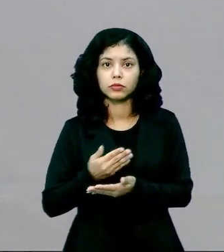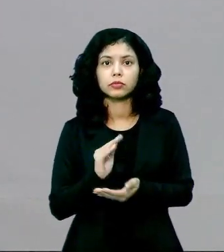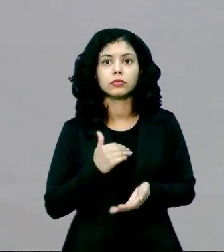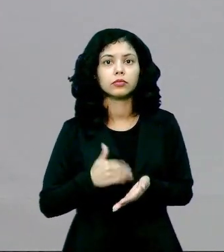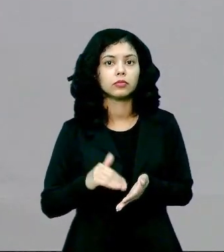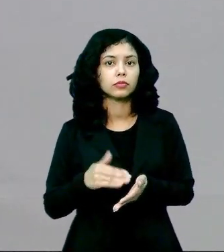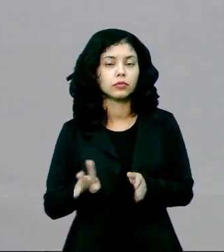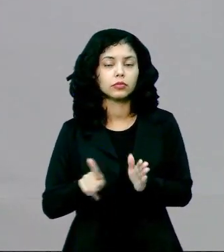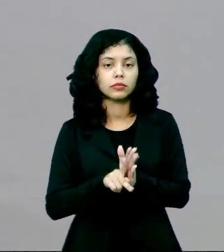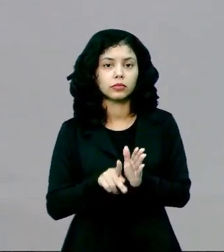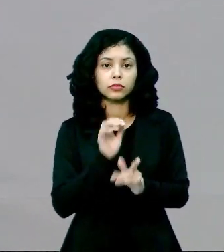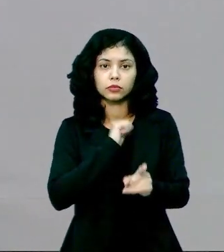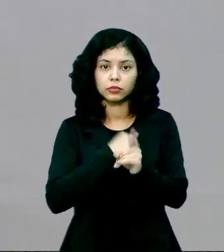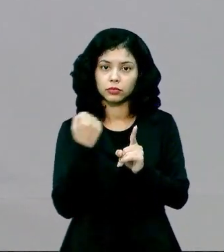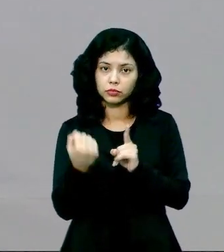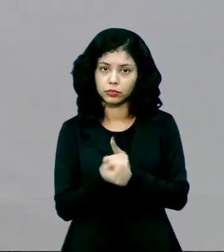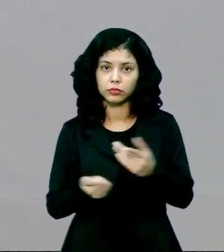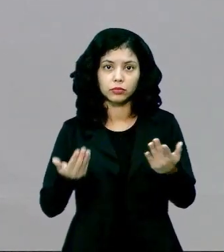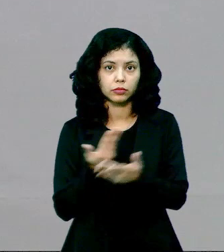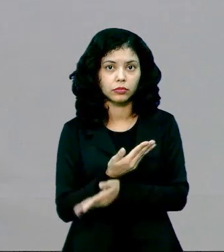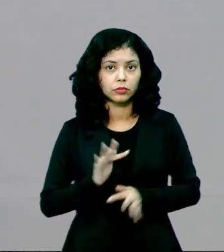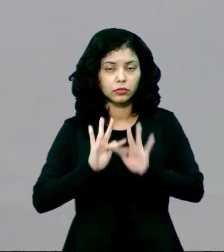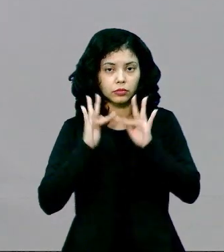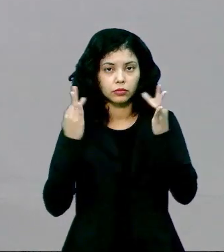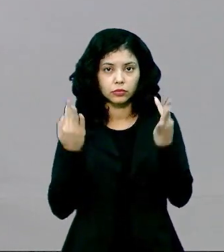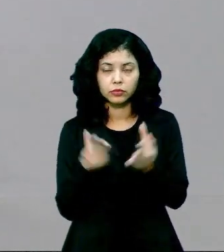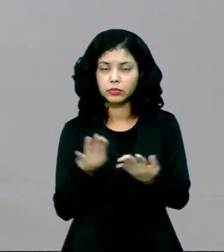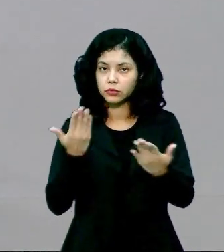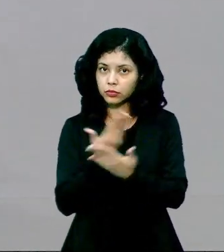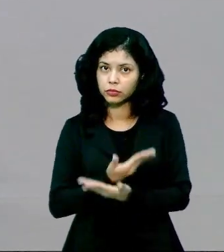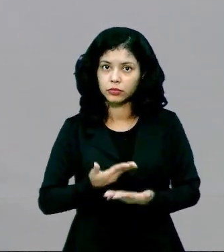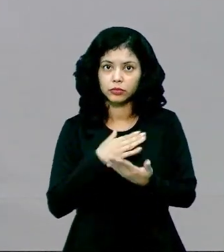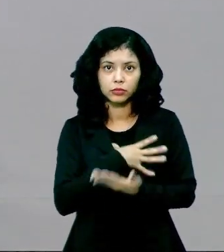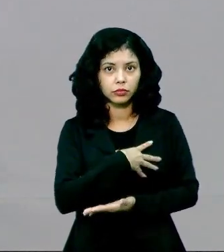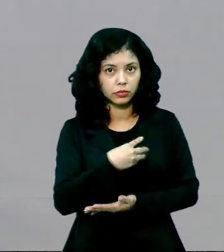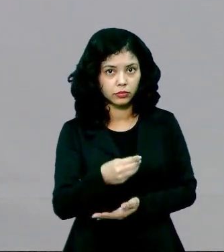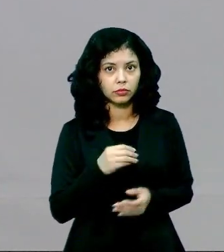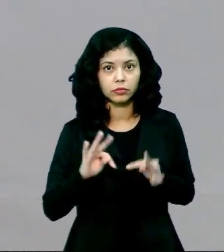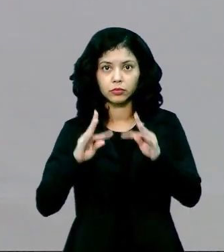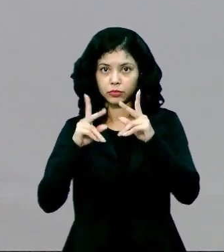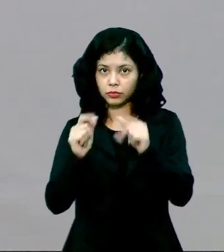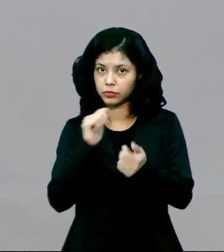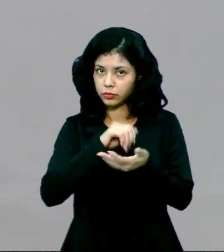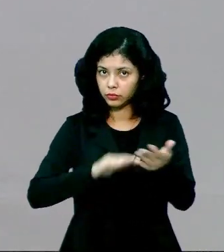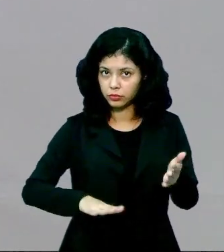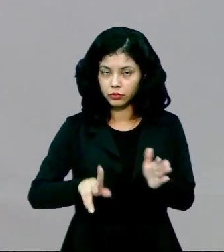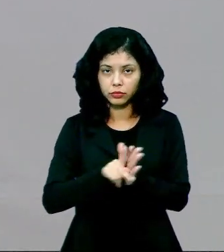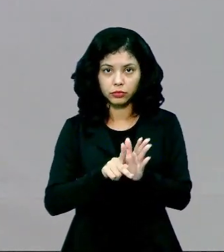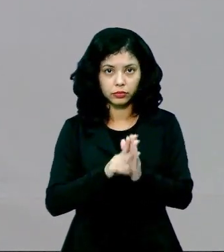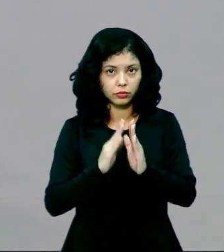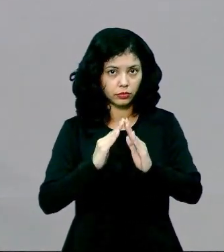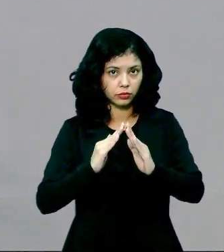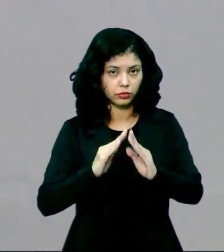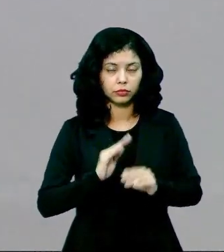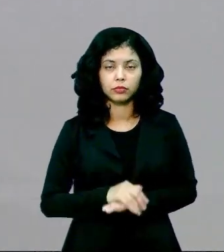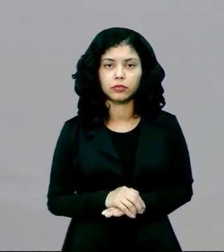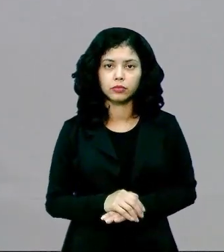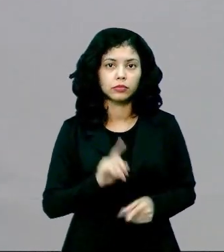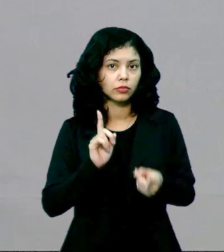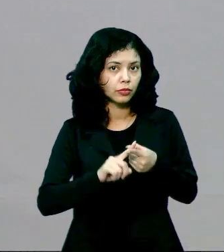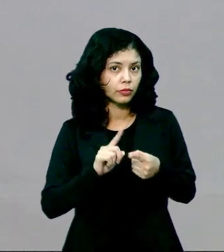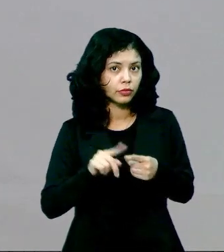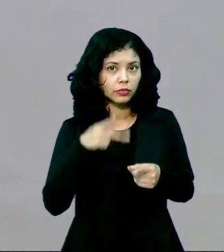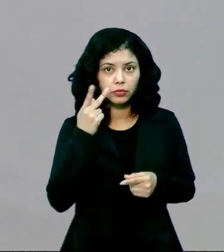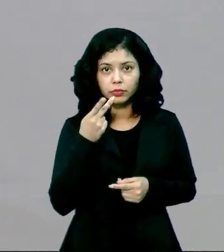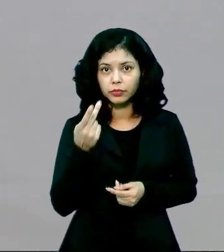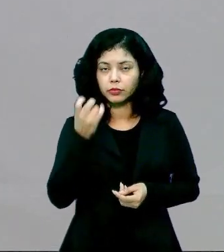função social, o zelo pela família, o cuidado pelos filhos e todas as atividades domésticas. Por que que